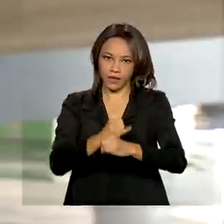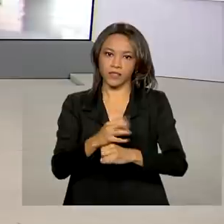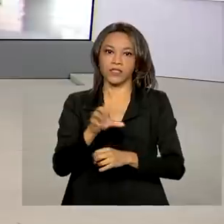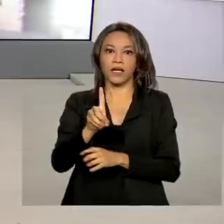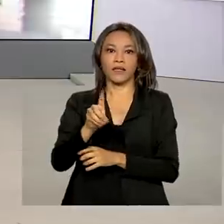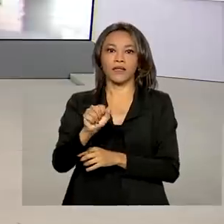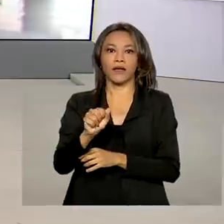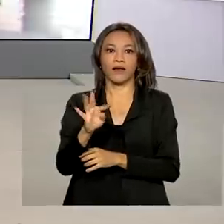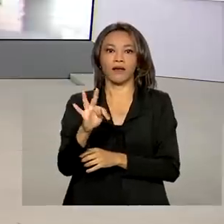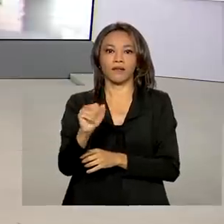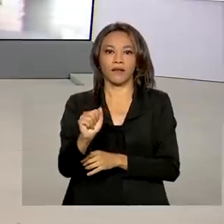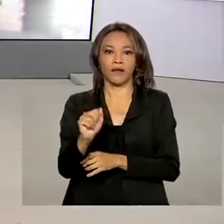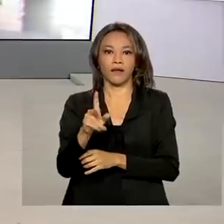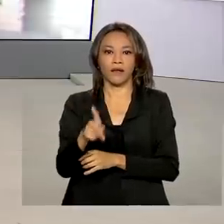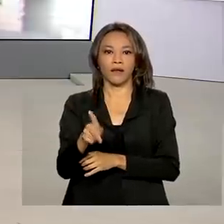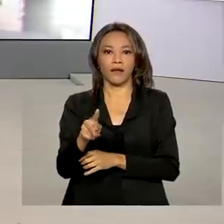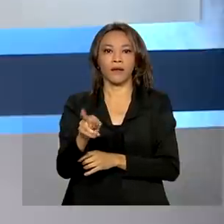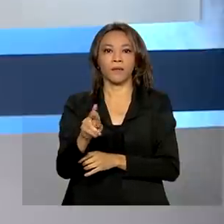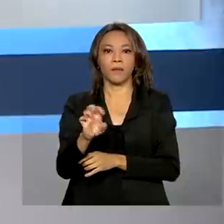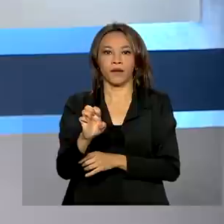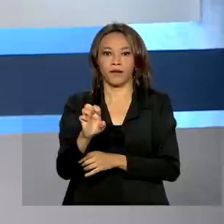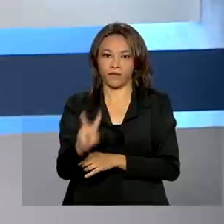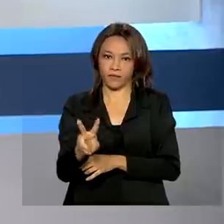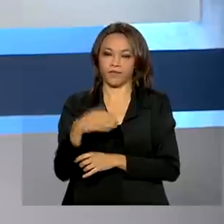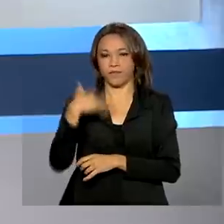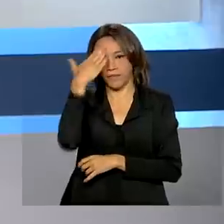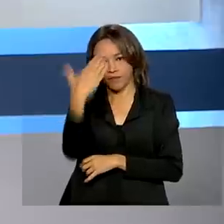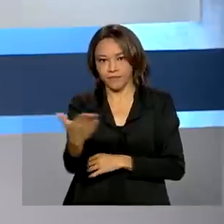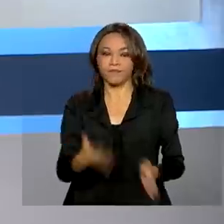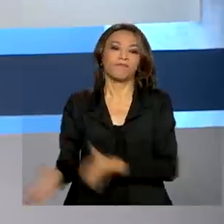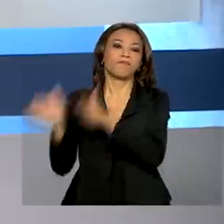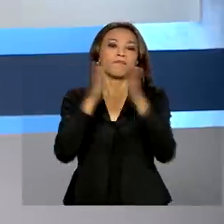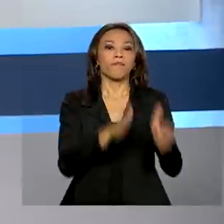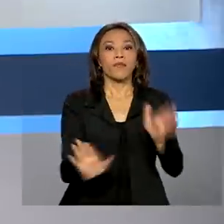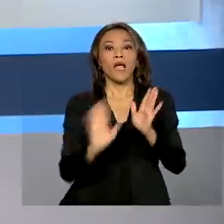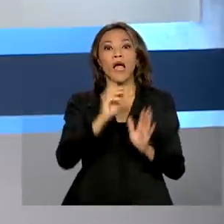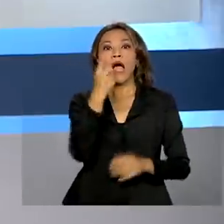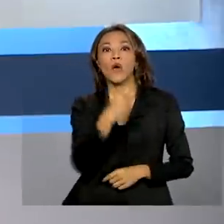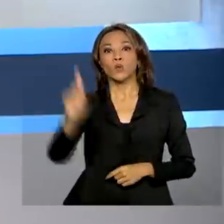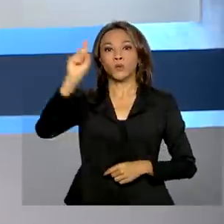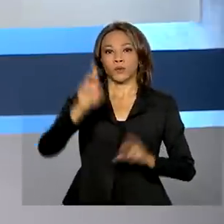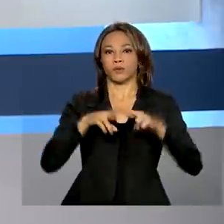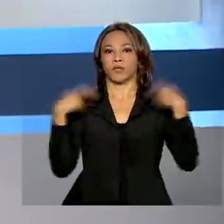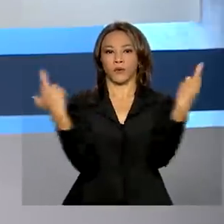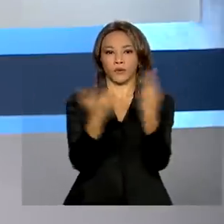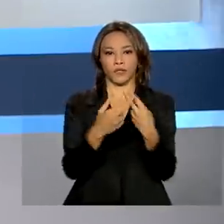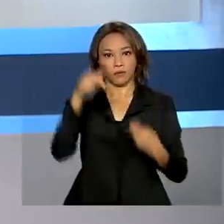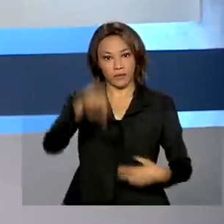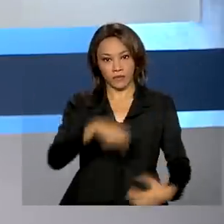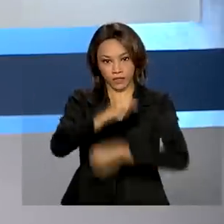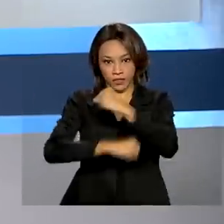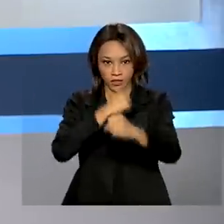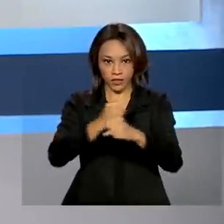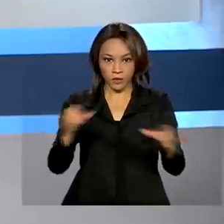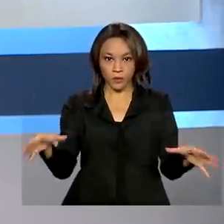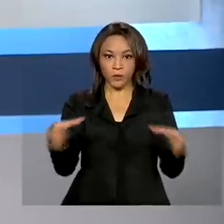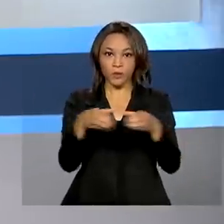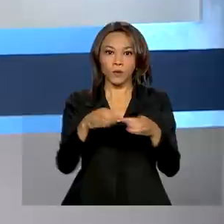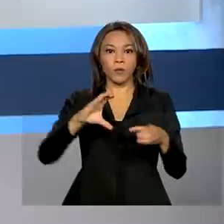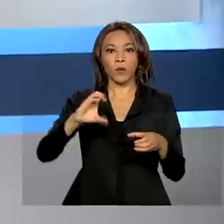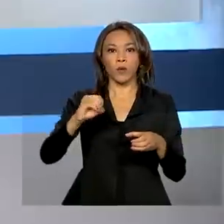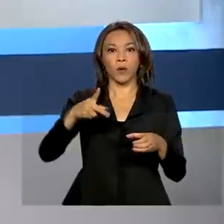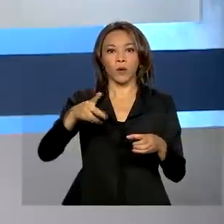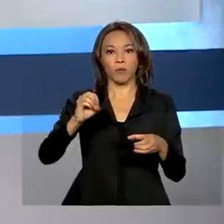Renata. Obrigada, Luana, pelas informações. E na última reunião do ano, o Comitê de Política Monetária, o COPOM do Banco